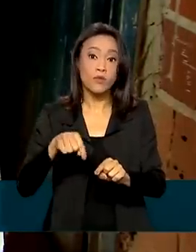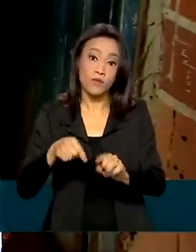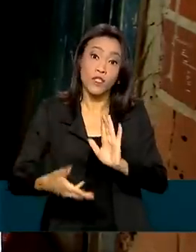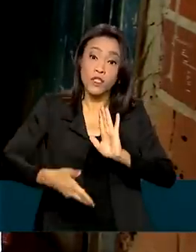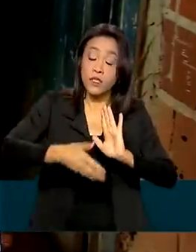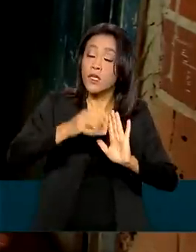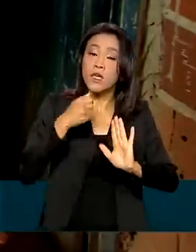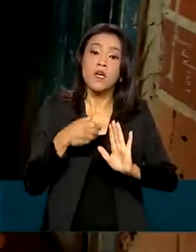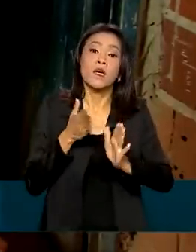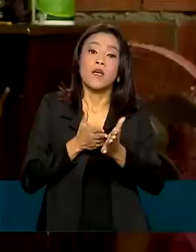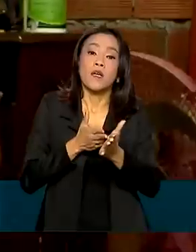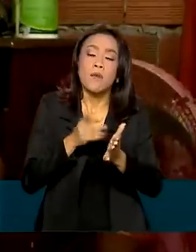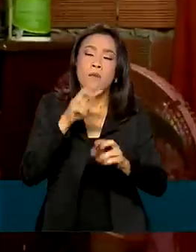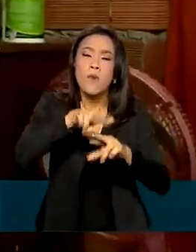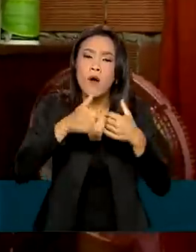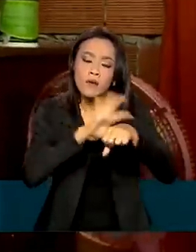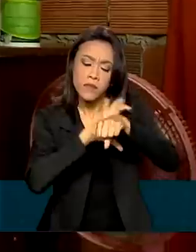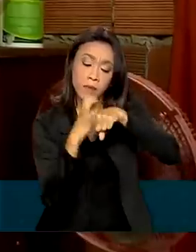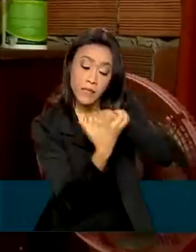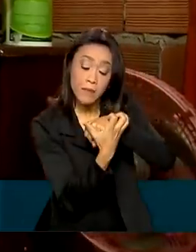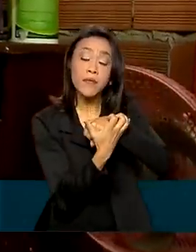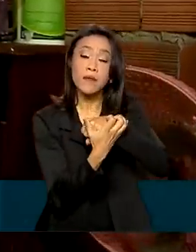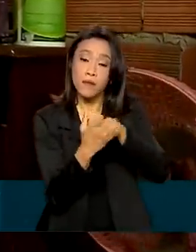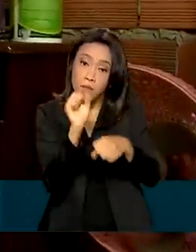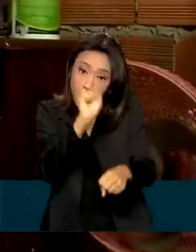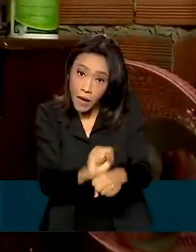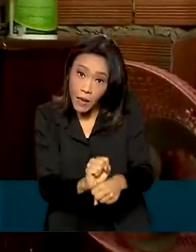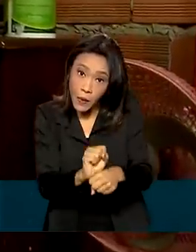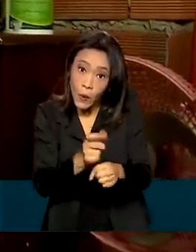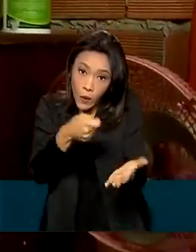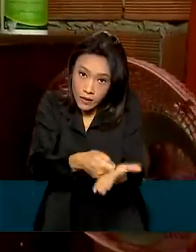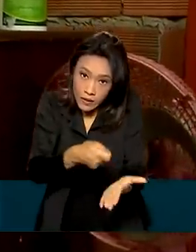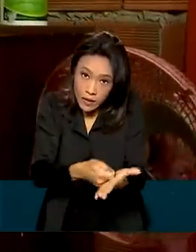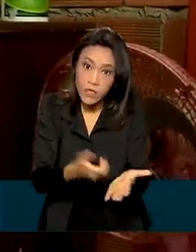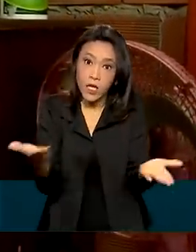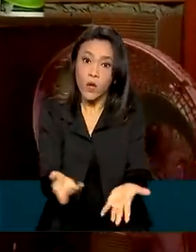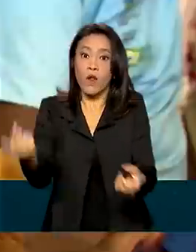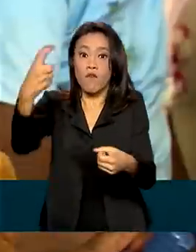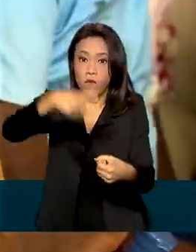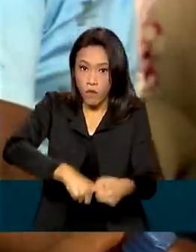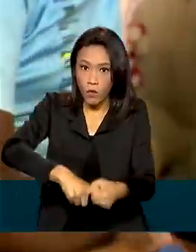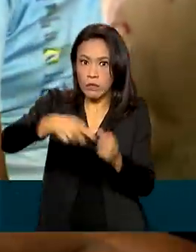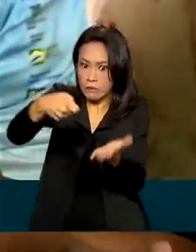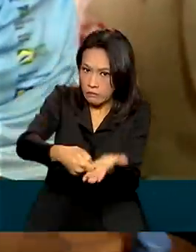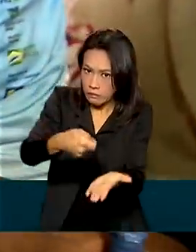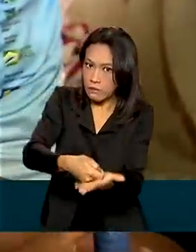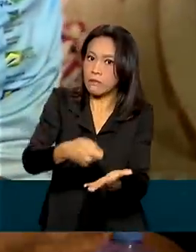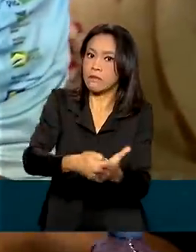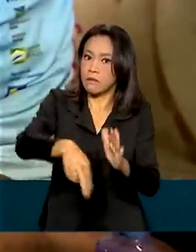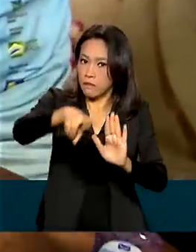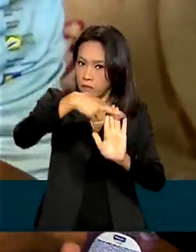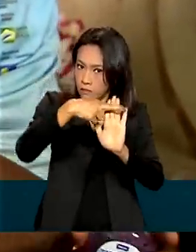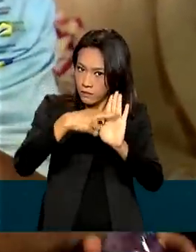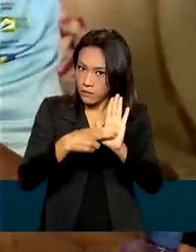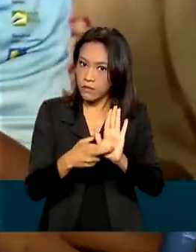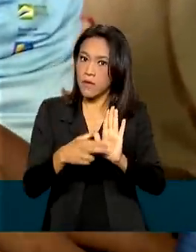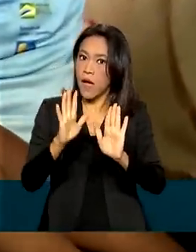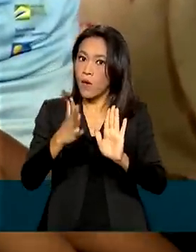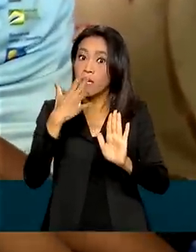de Covid-19. Agora, os efeitos voltam a ser aplicados, mas ainda em forma de